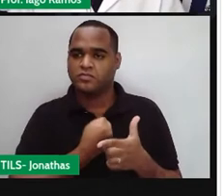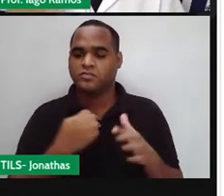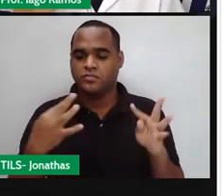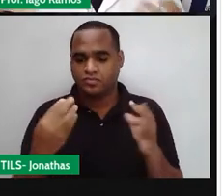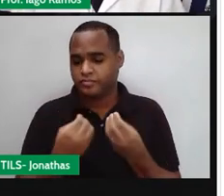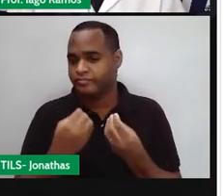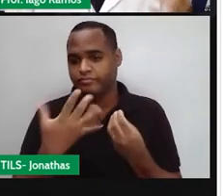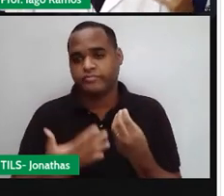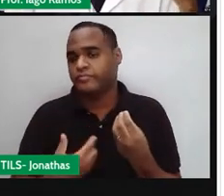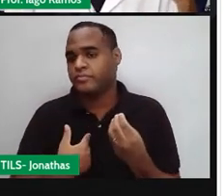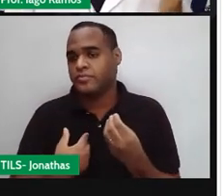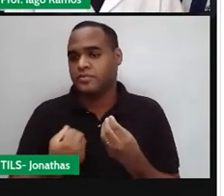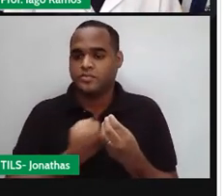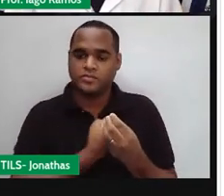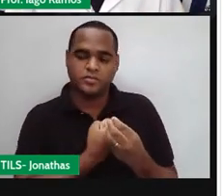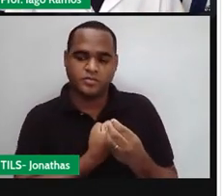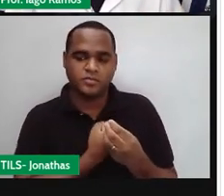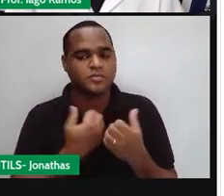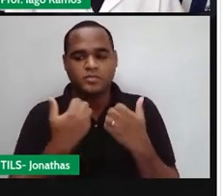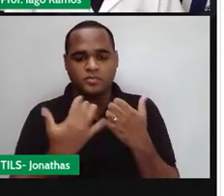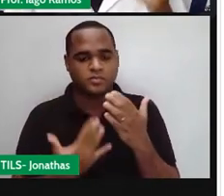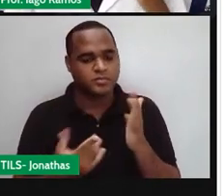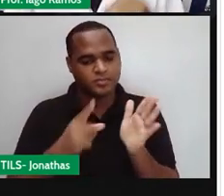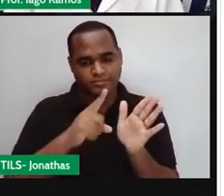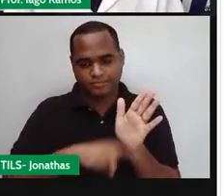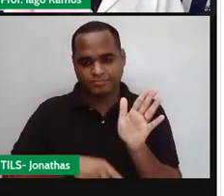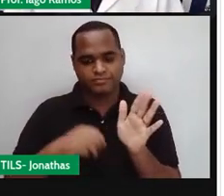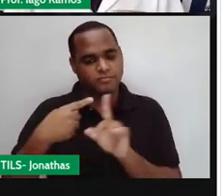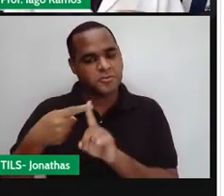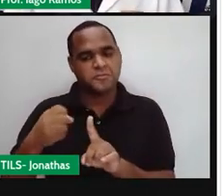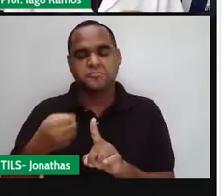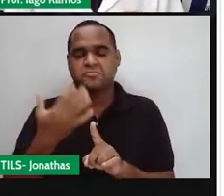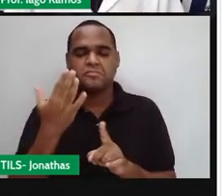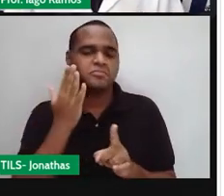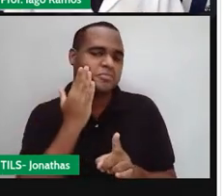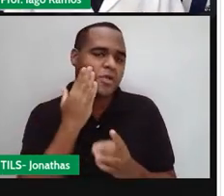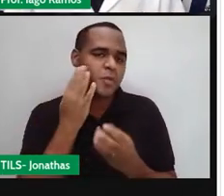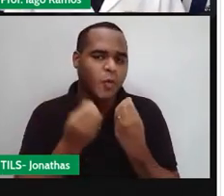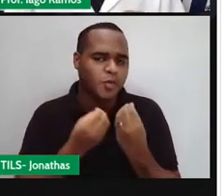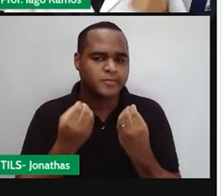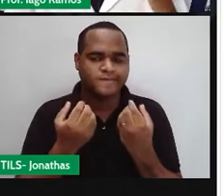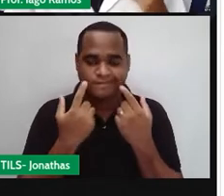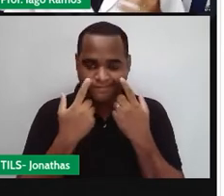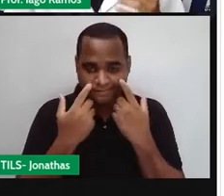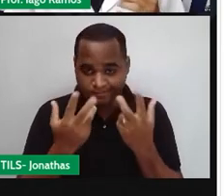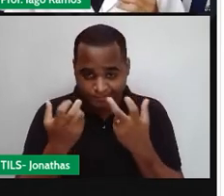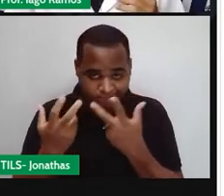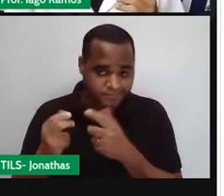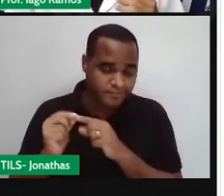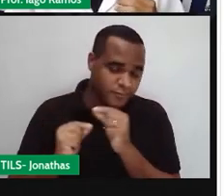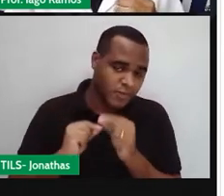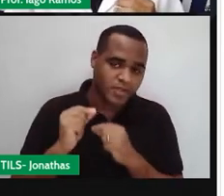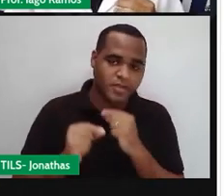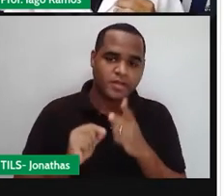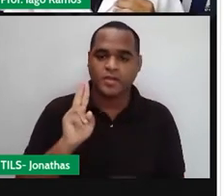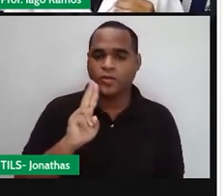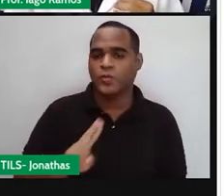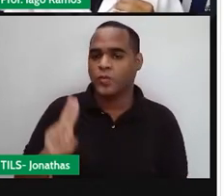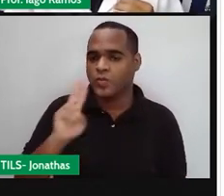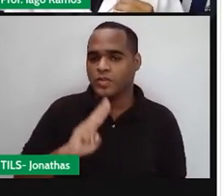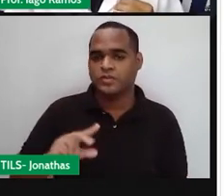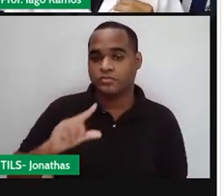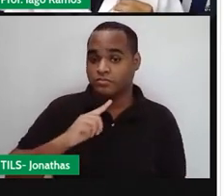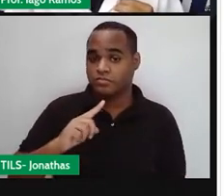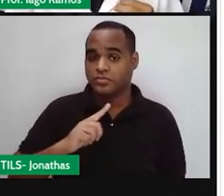ou quando é que dá negativo. E a gente vai ver isso onde? A gente vai ver isso usando a